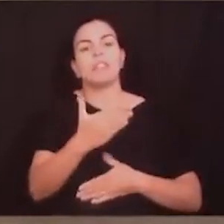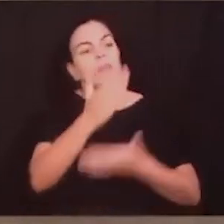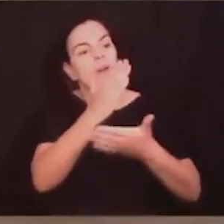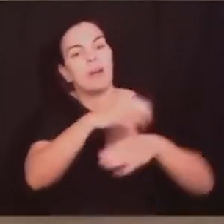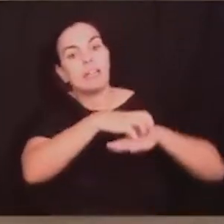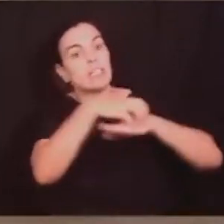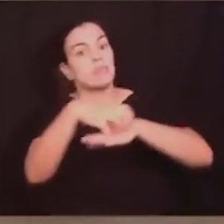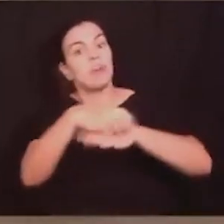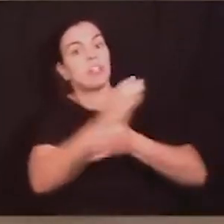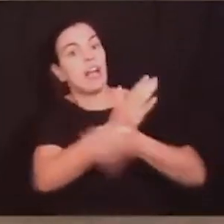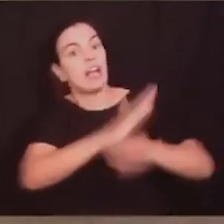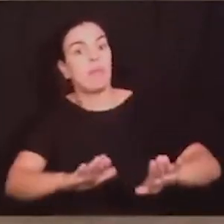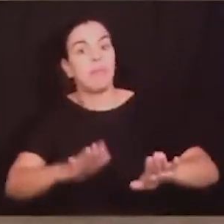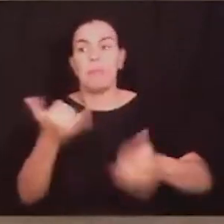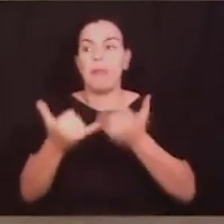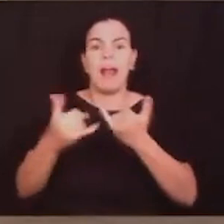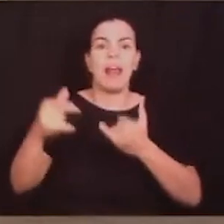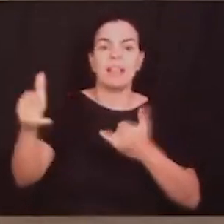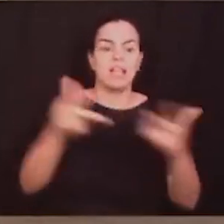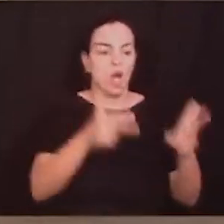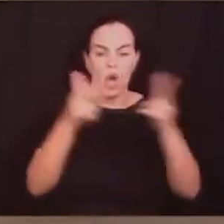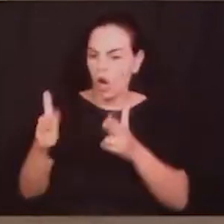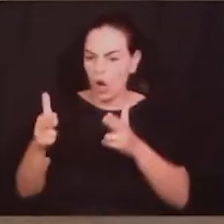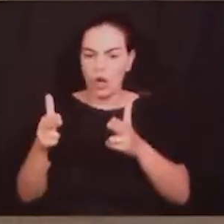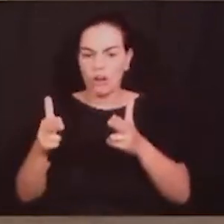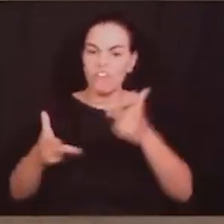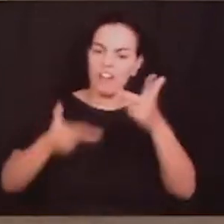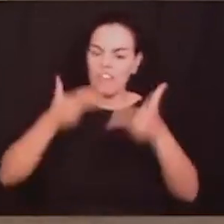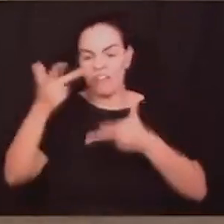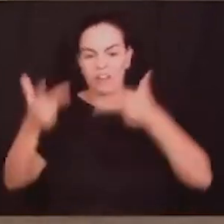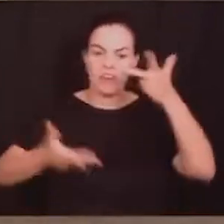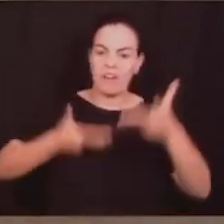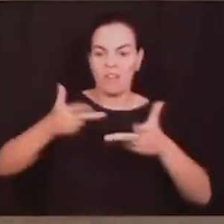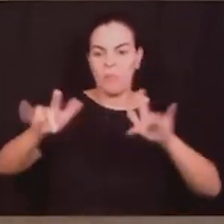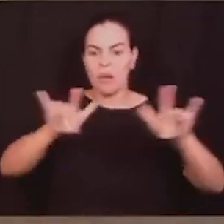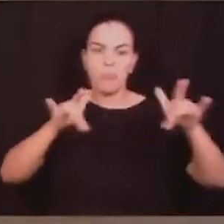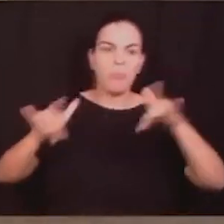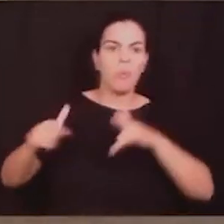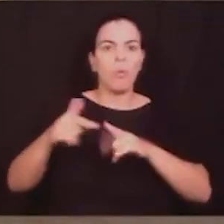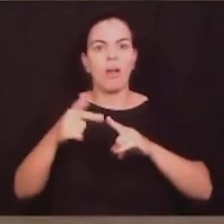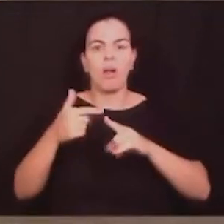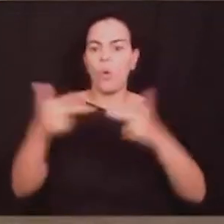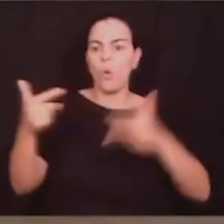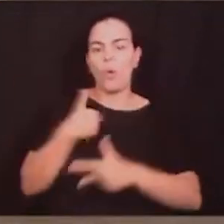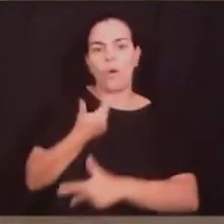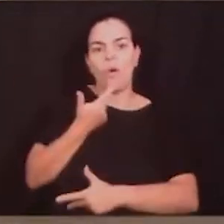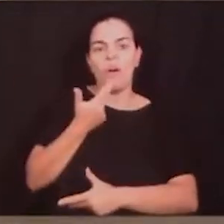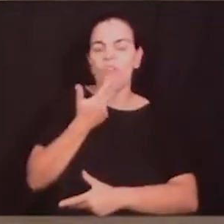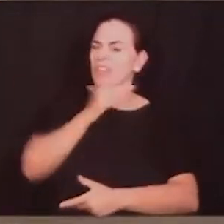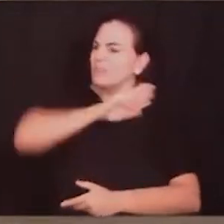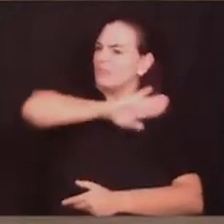manipular o discurso da gente para ganhar mais uns likes ali no seu Instagram. O que eu estou colocando aqui é que